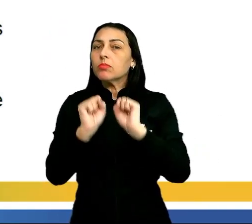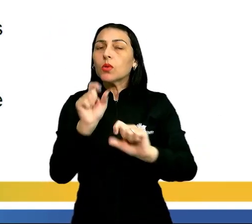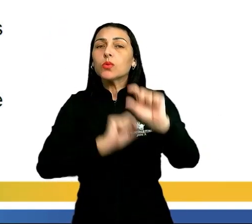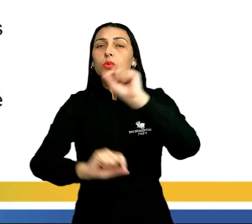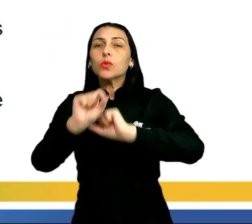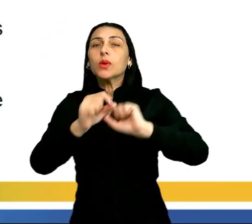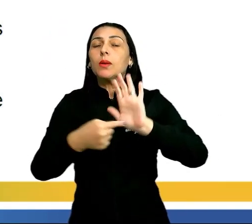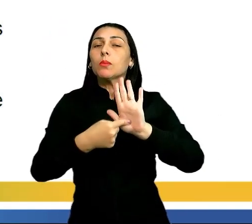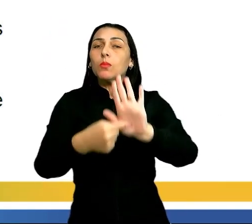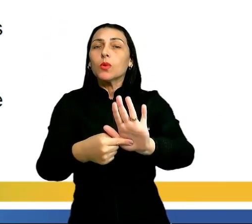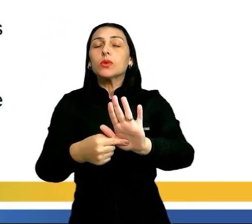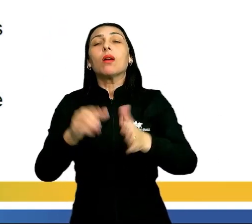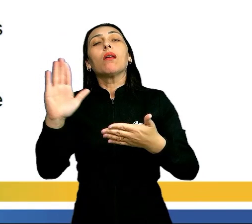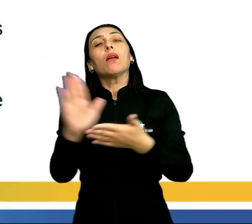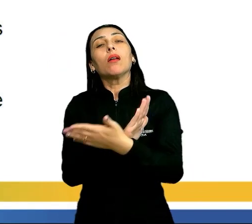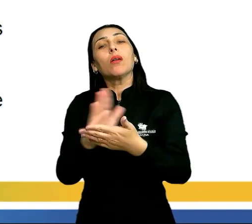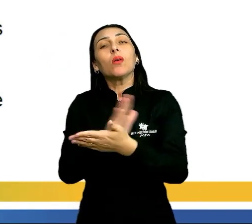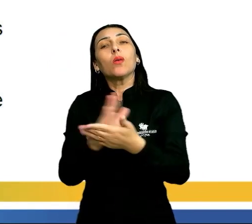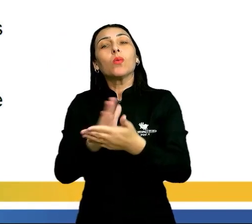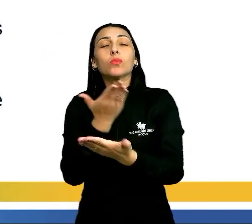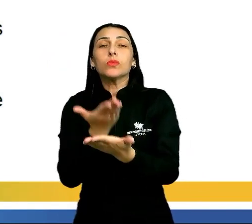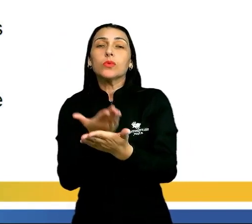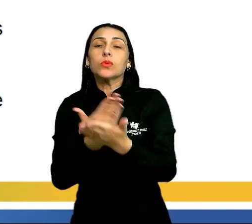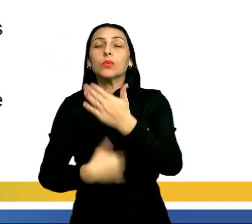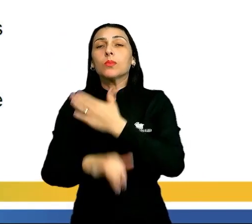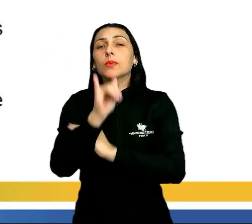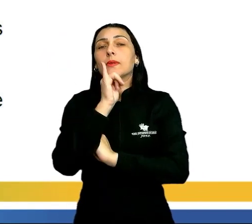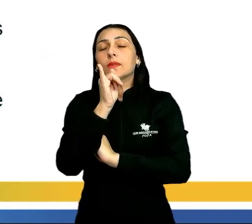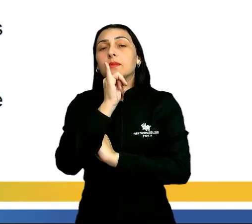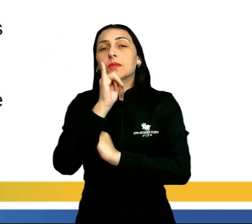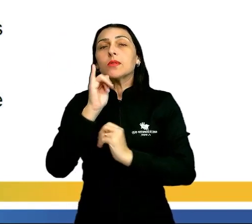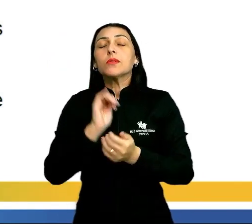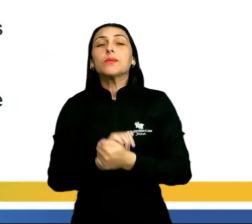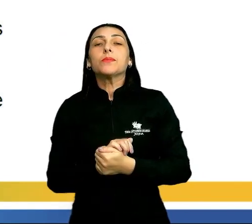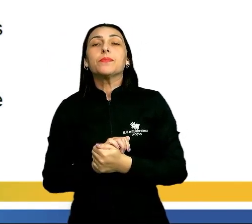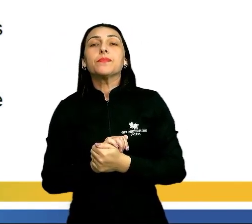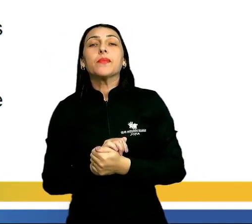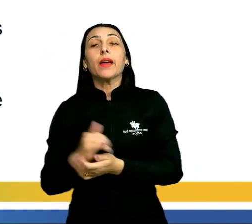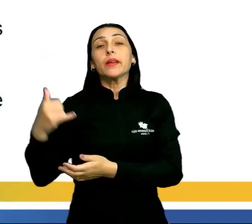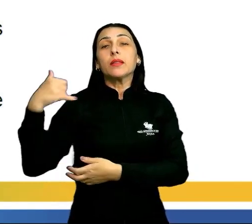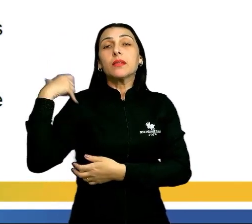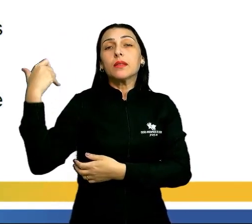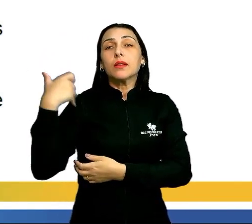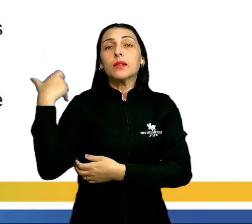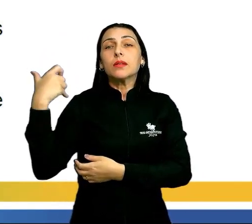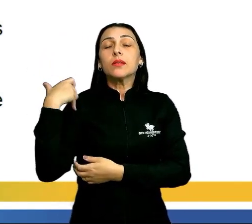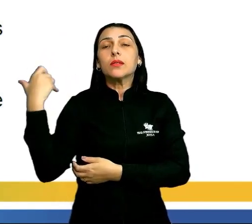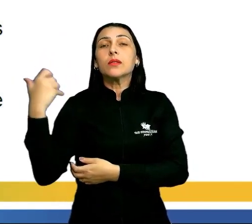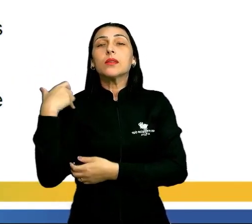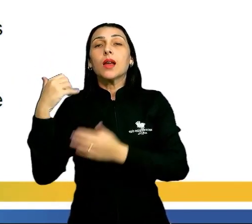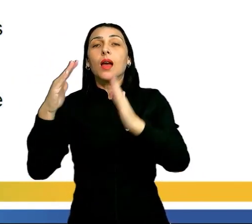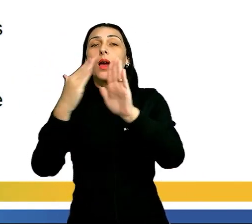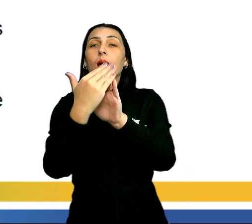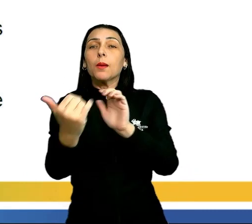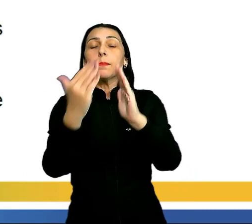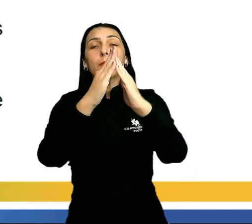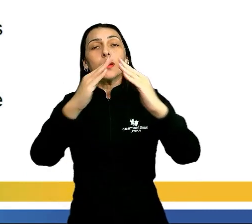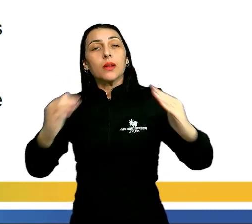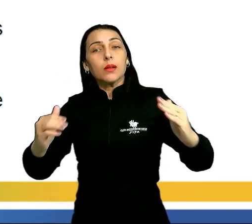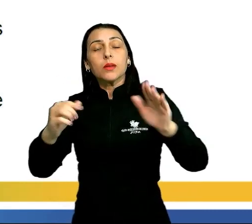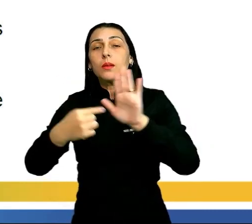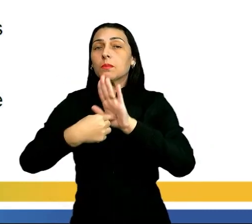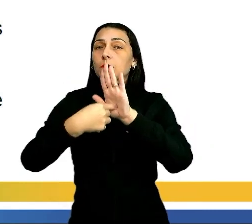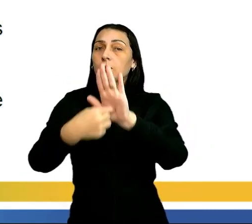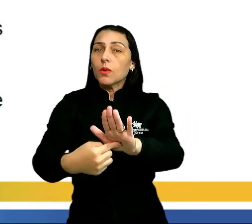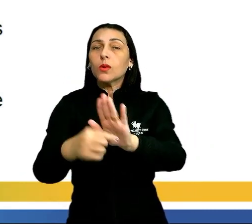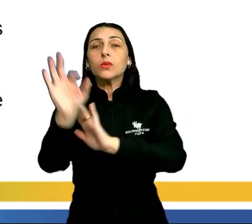destacar em determinados estudos. Por exemplo, a respeito da idade, a pirâmide etária, ela